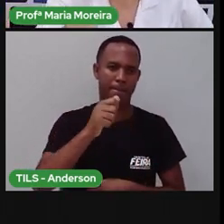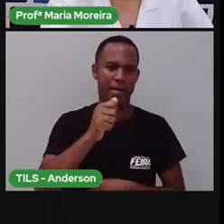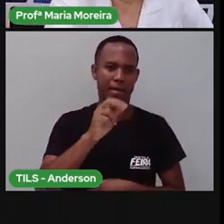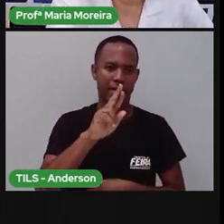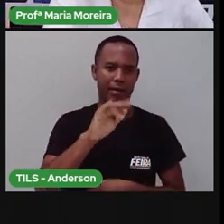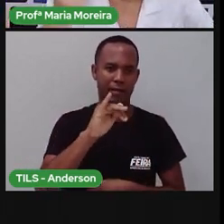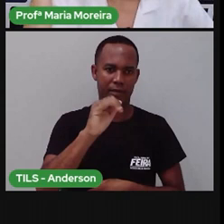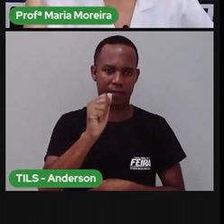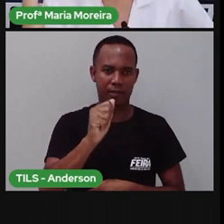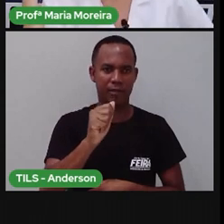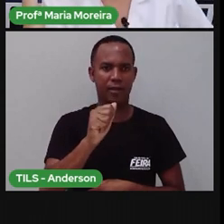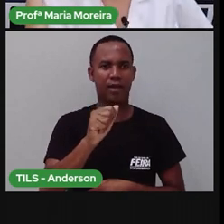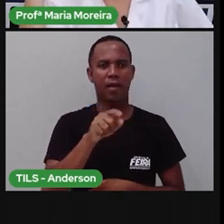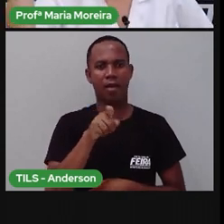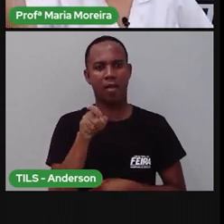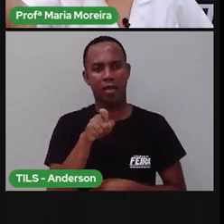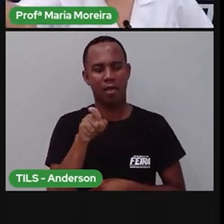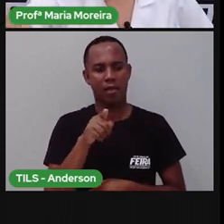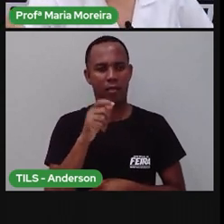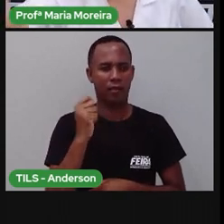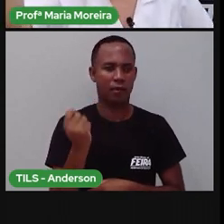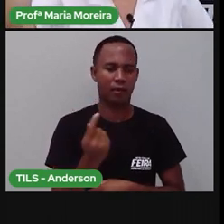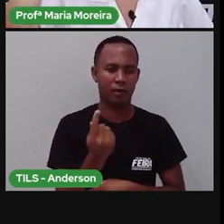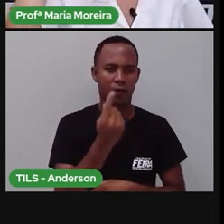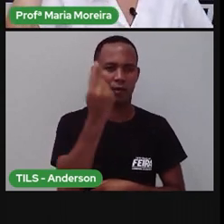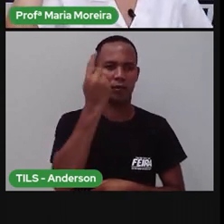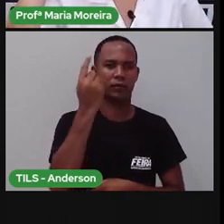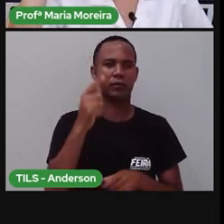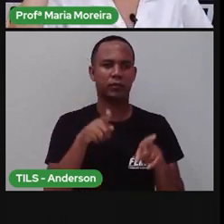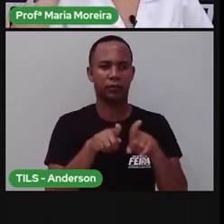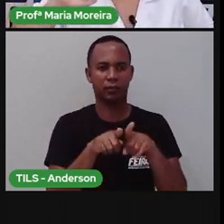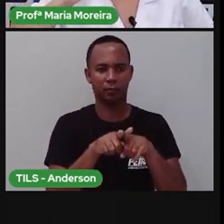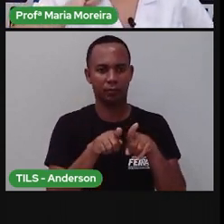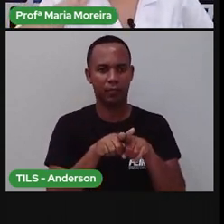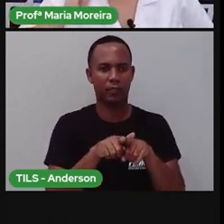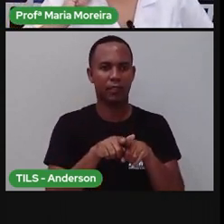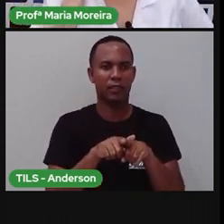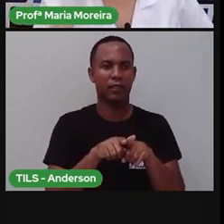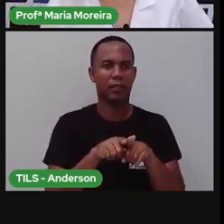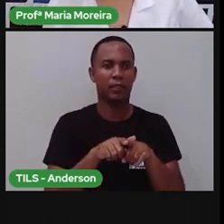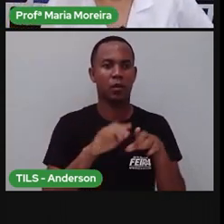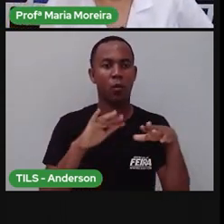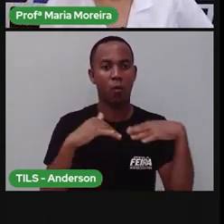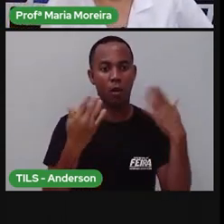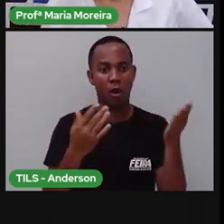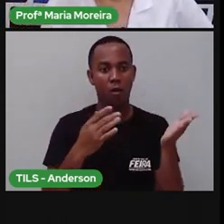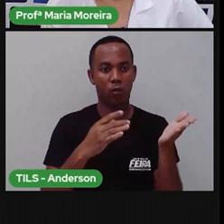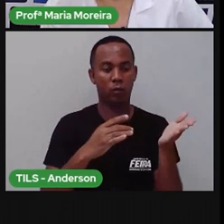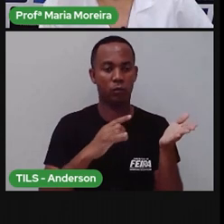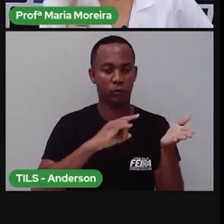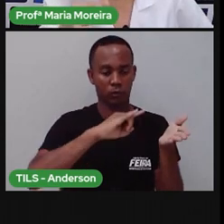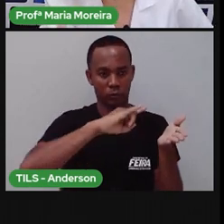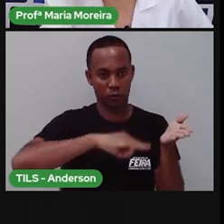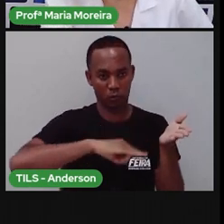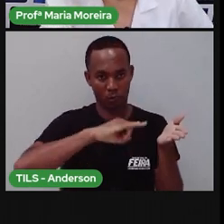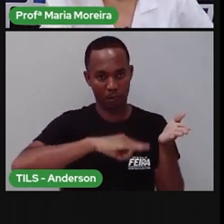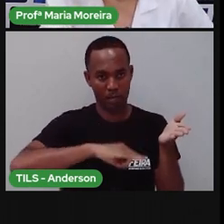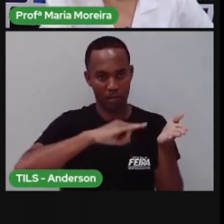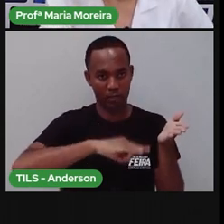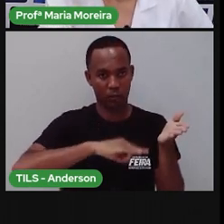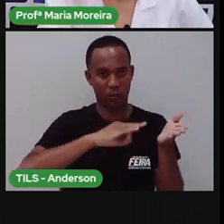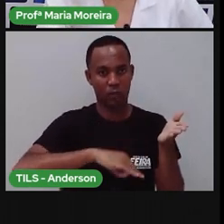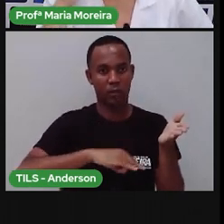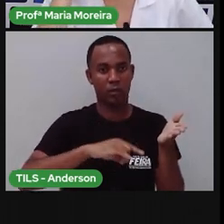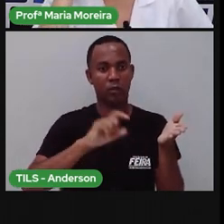esse daqui, ó, é Eduardo, esse daqui é Joãozinho. Então, esses documentos oficiais é vão dizer quem vocês